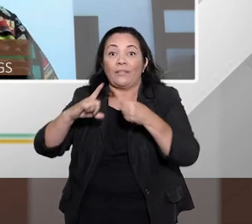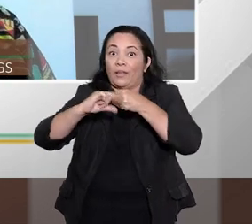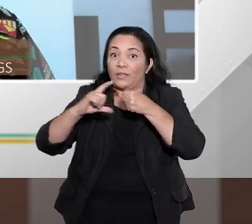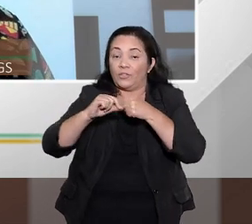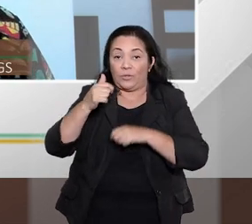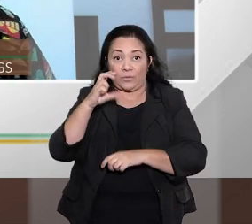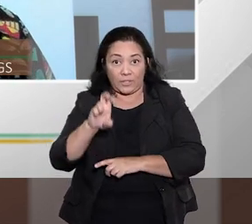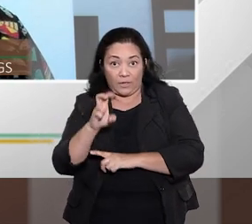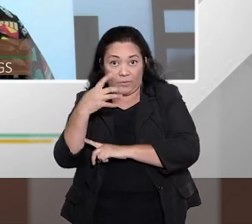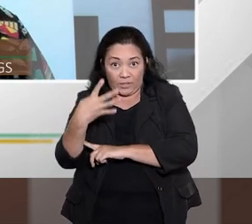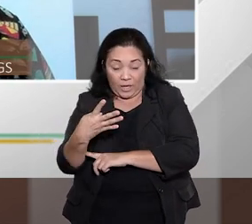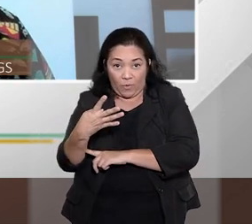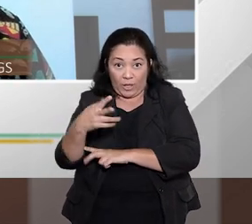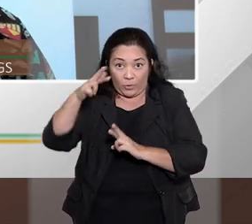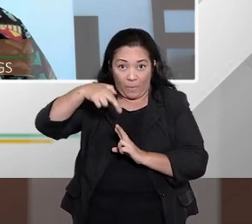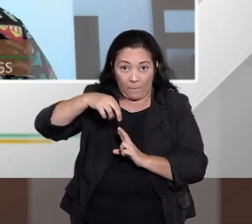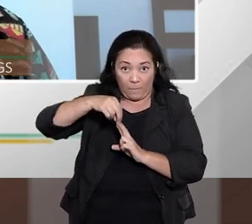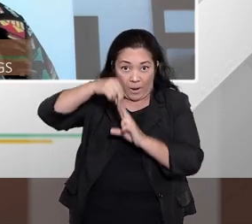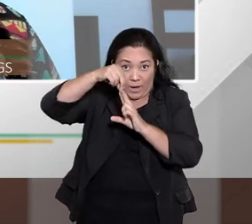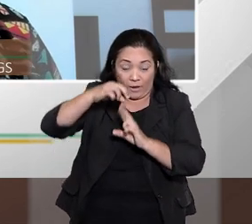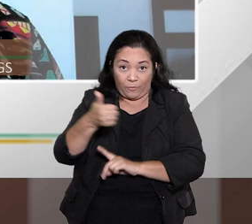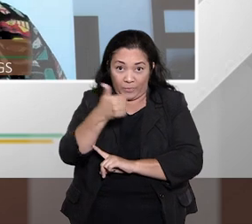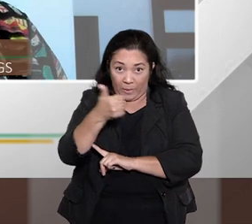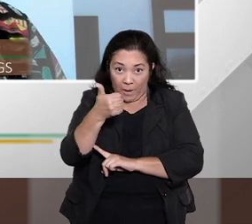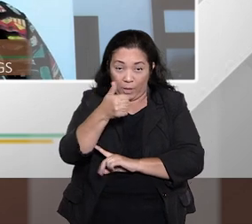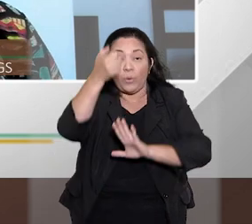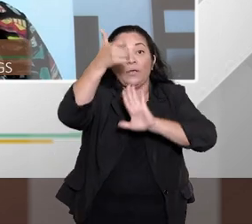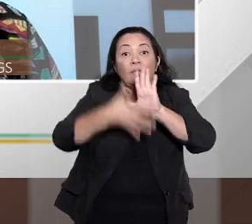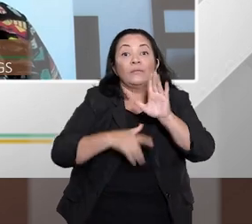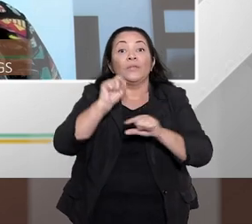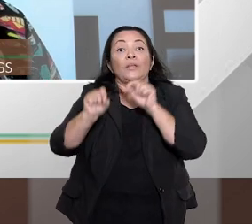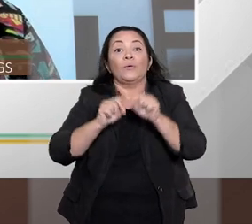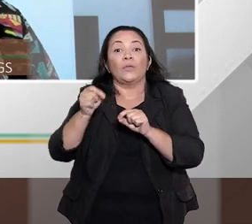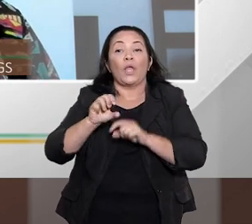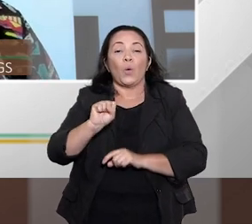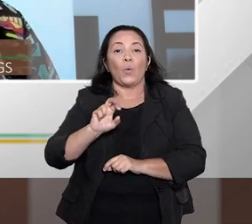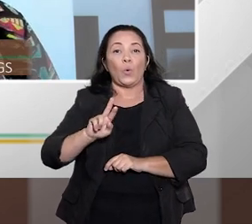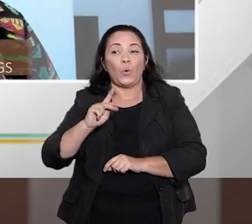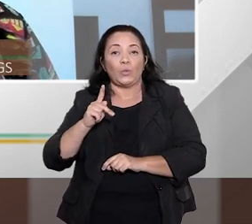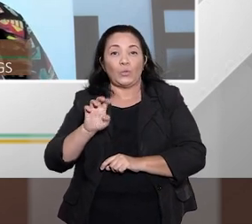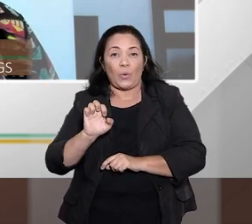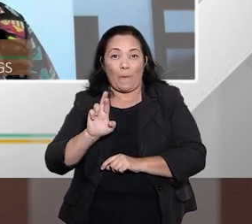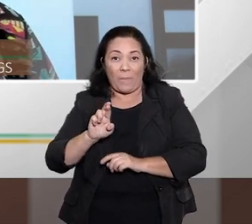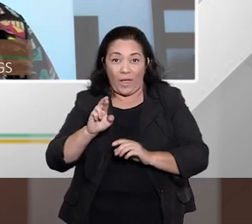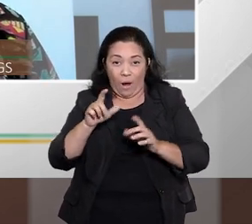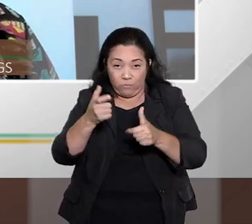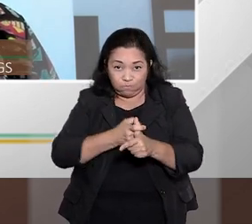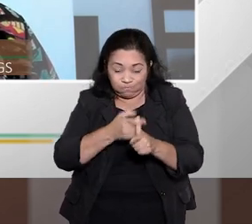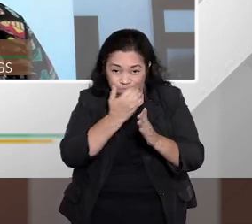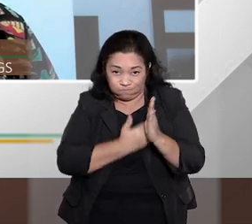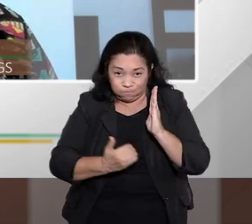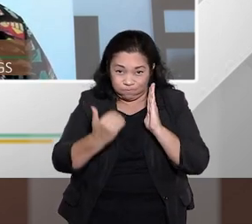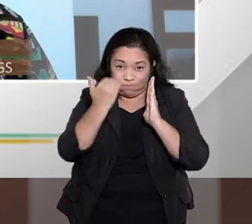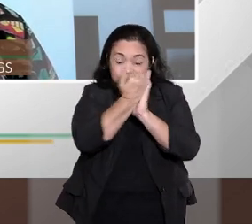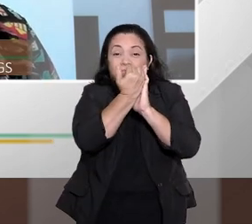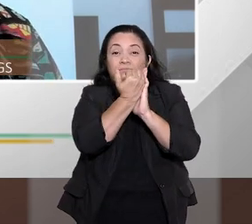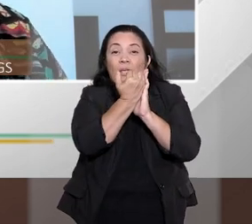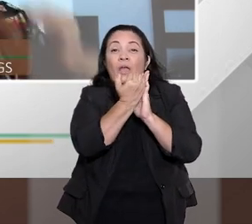artigo 54A, parágrafo 1º, que o superendividamento seria a impossibilidade